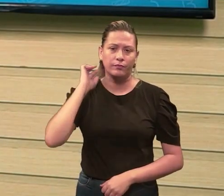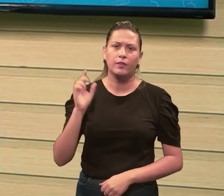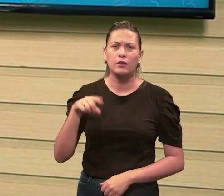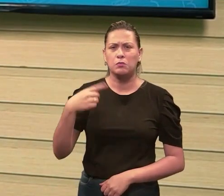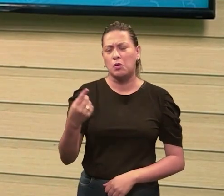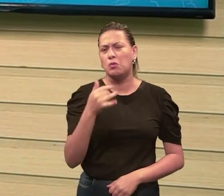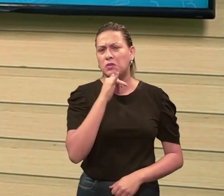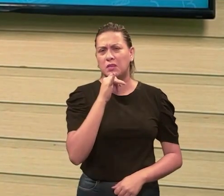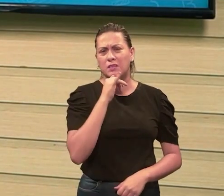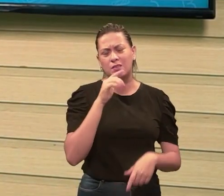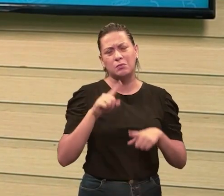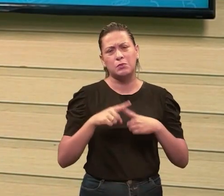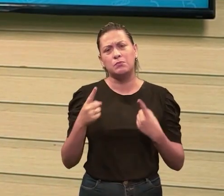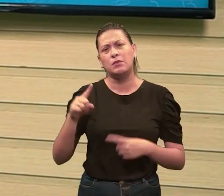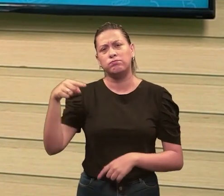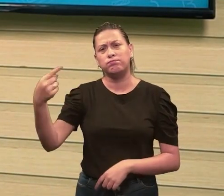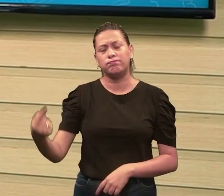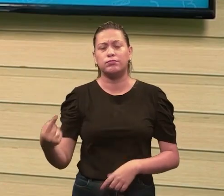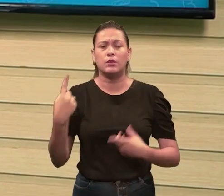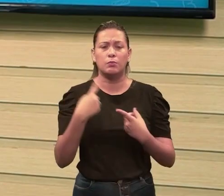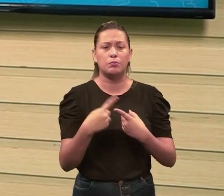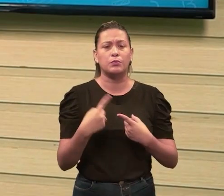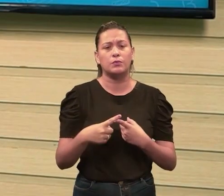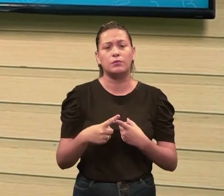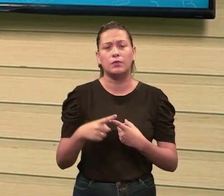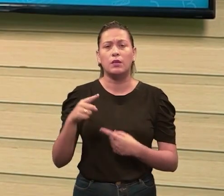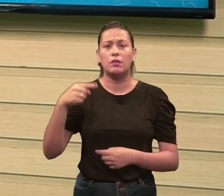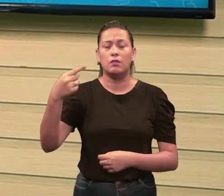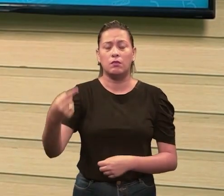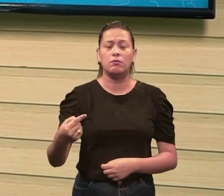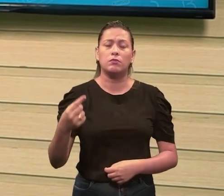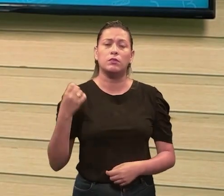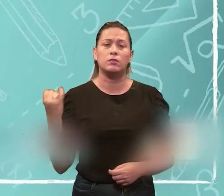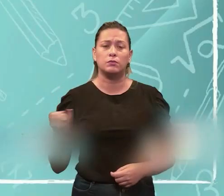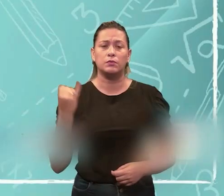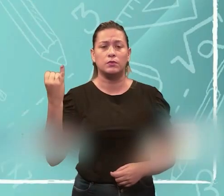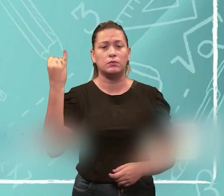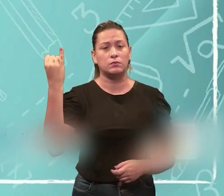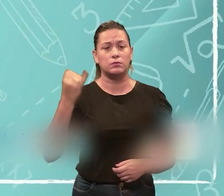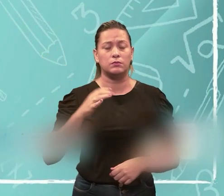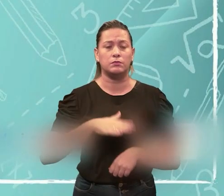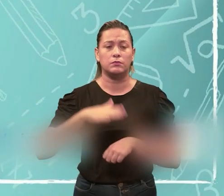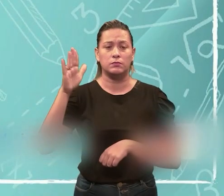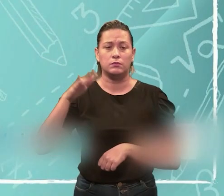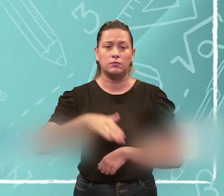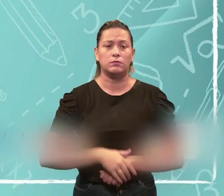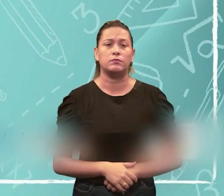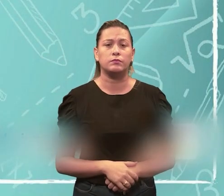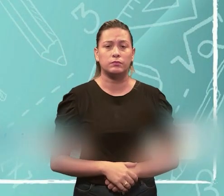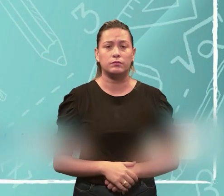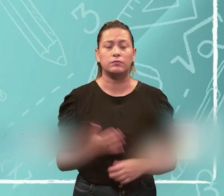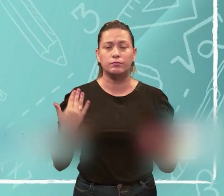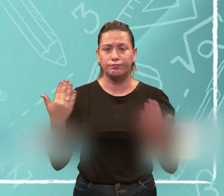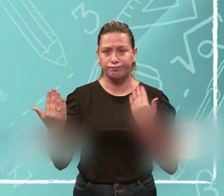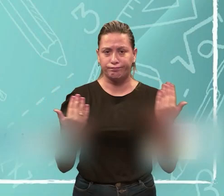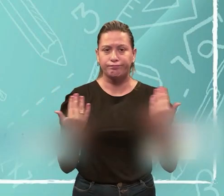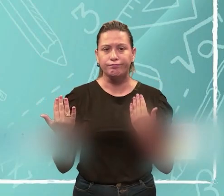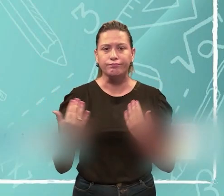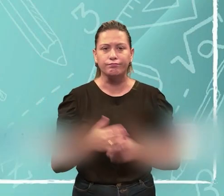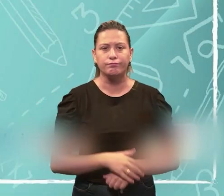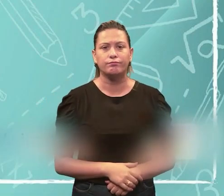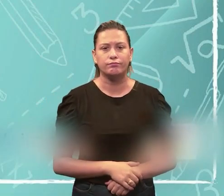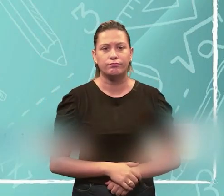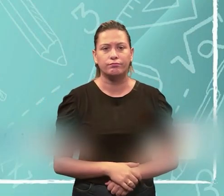exemplo, mas eu vou passar, porque tem algo mais importante aqui na frente. Só fazendo uma analogia aqui, no